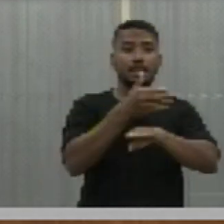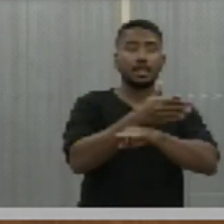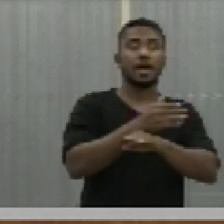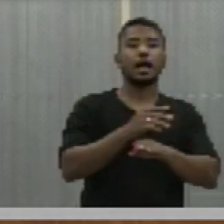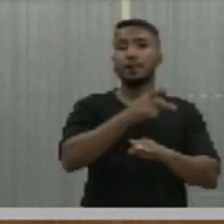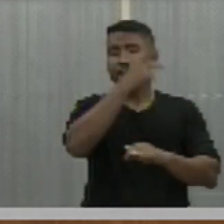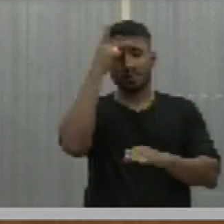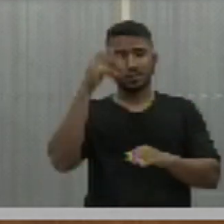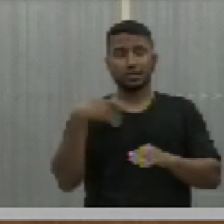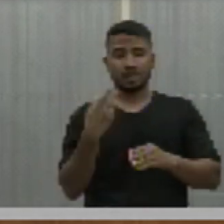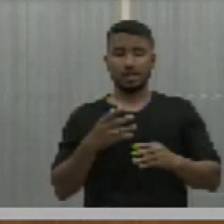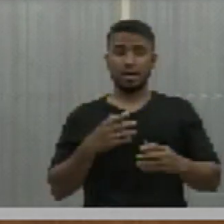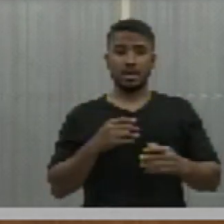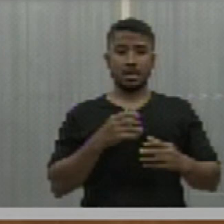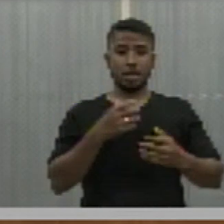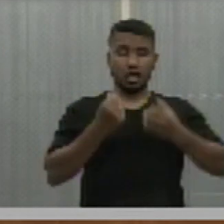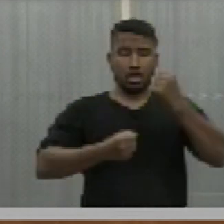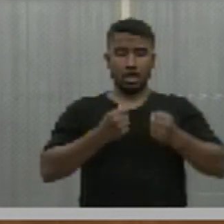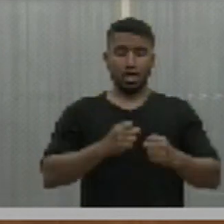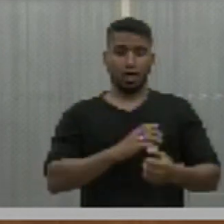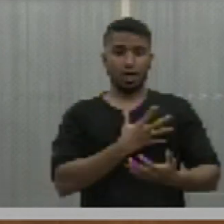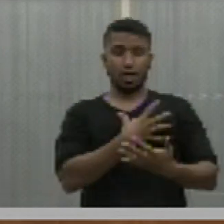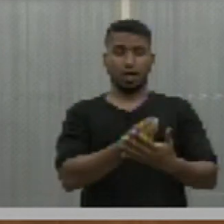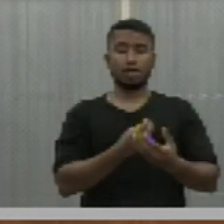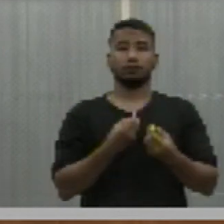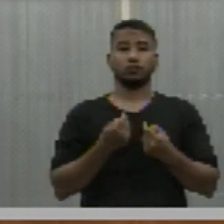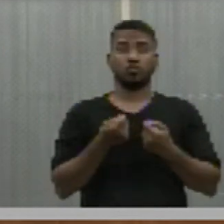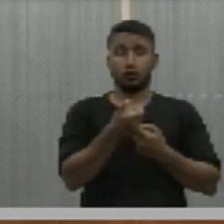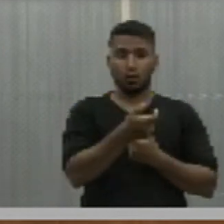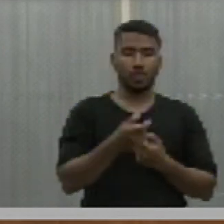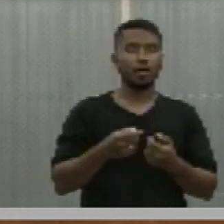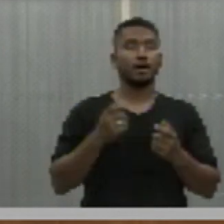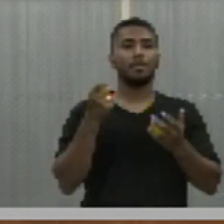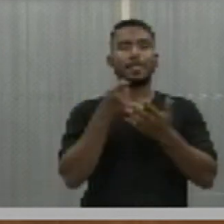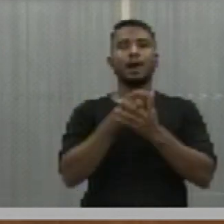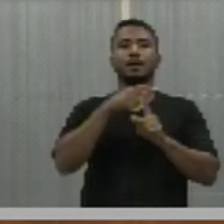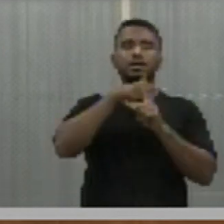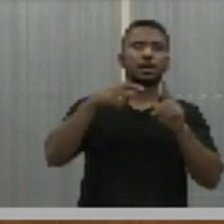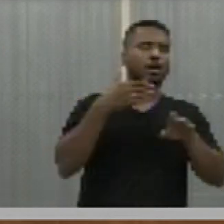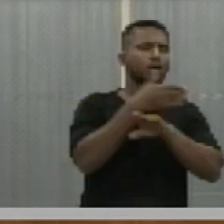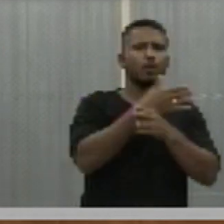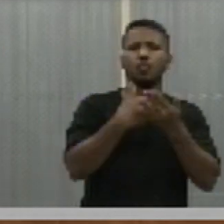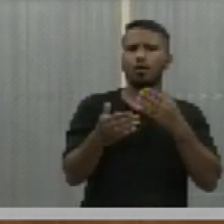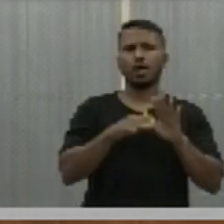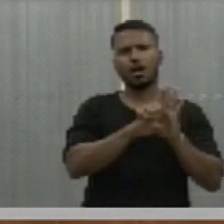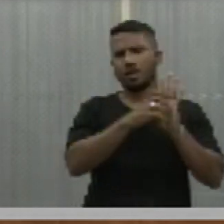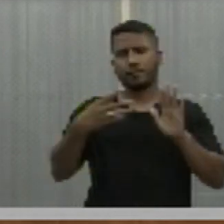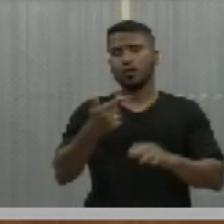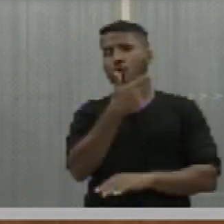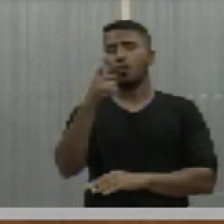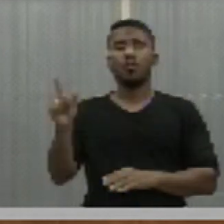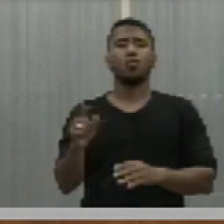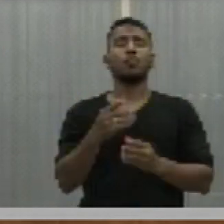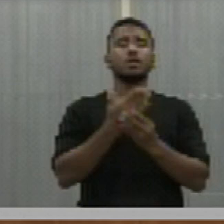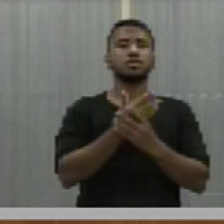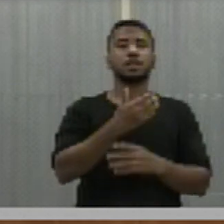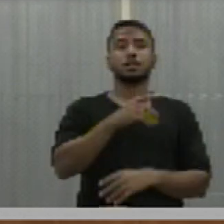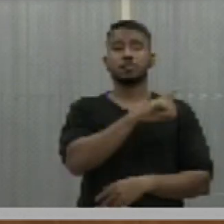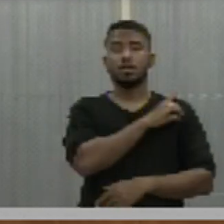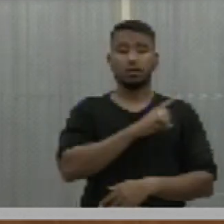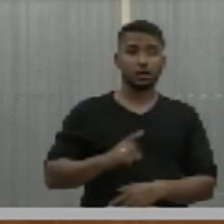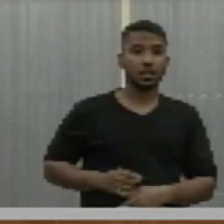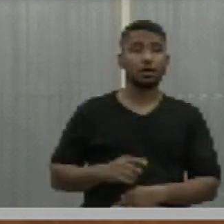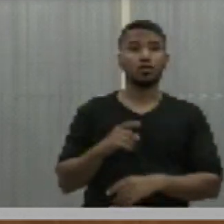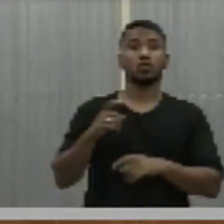de leite materno no Estado do Piauí. E de nº 83-23, processo 31-84-23, de autoria do senhor deputado